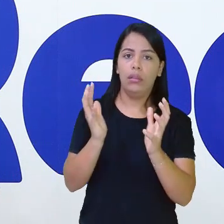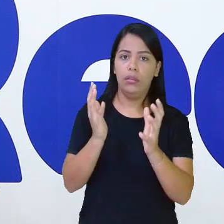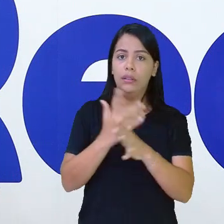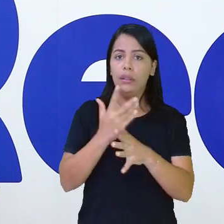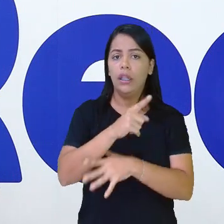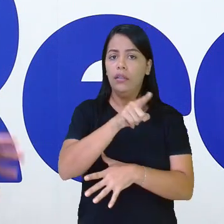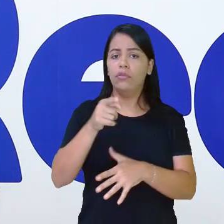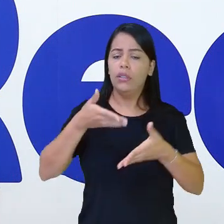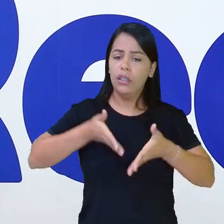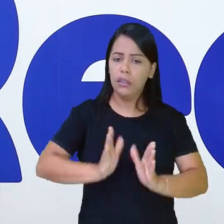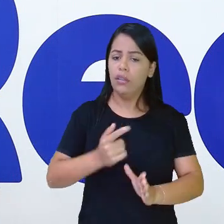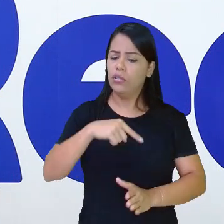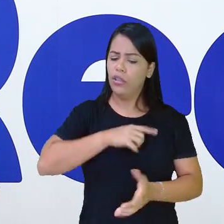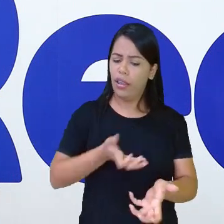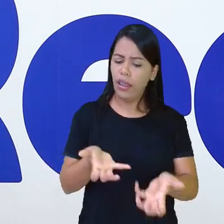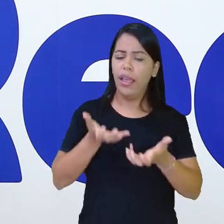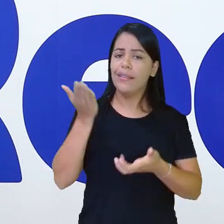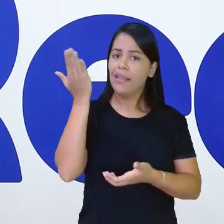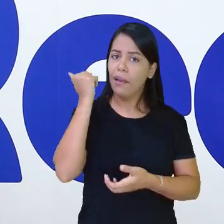em saber.